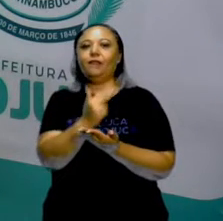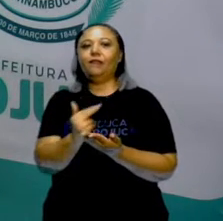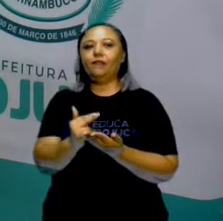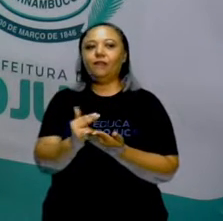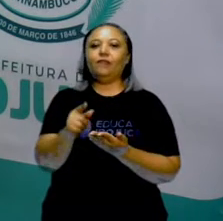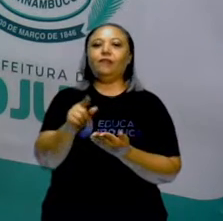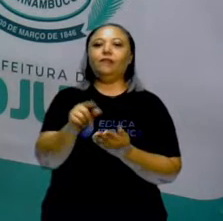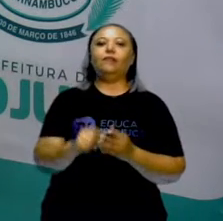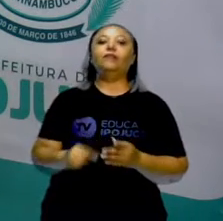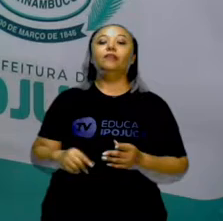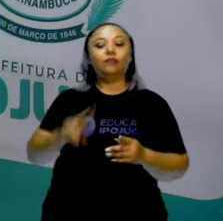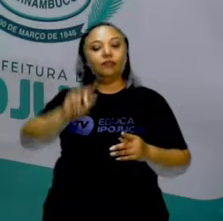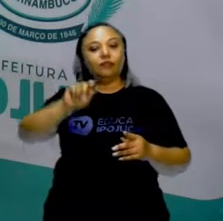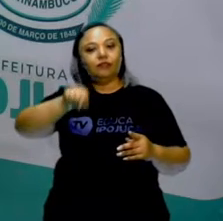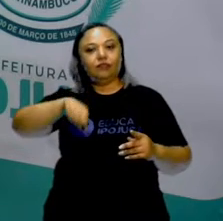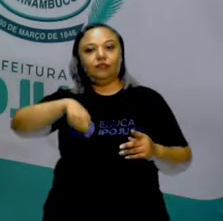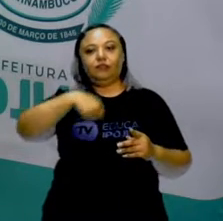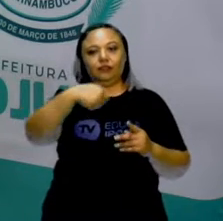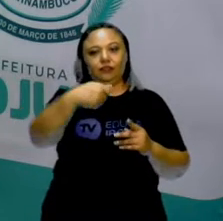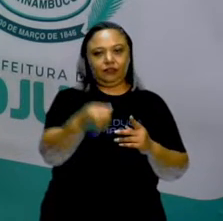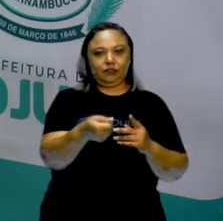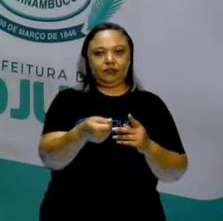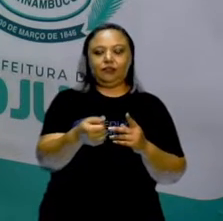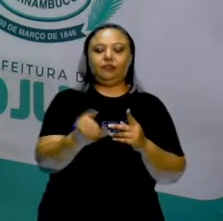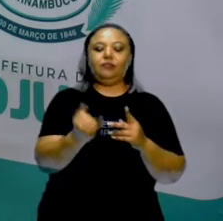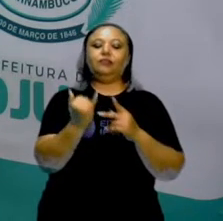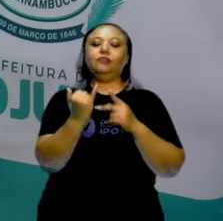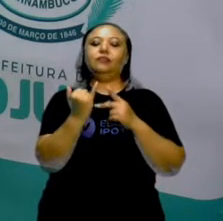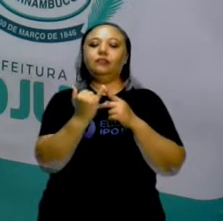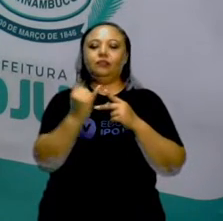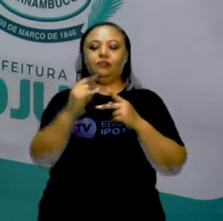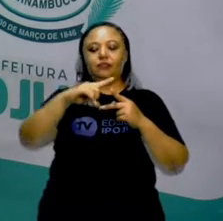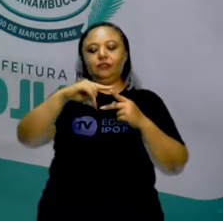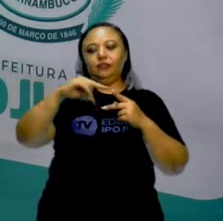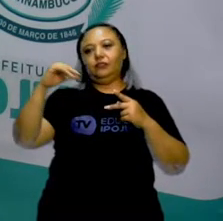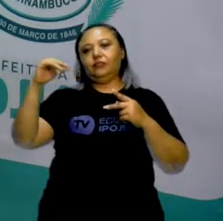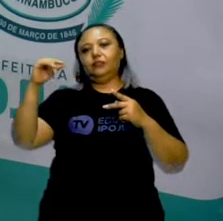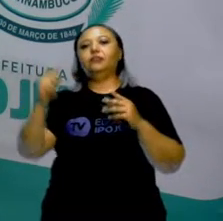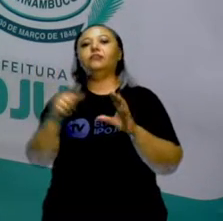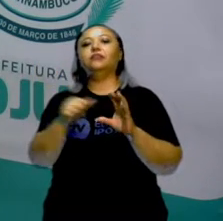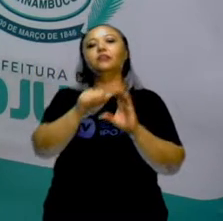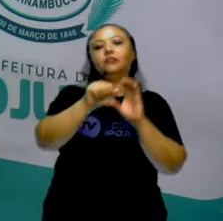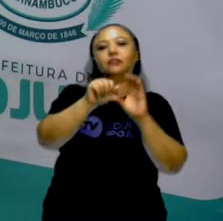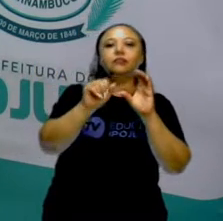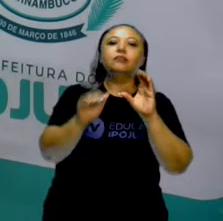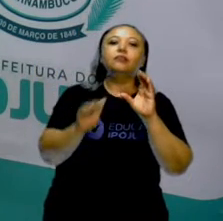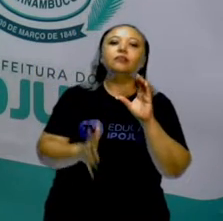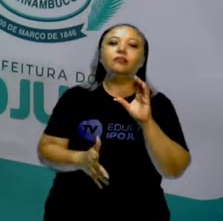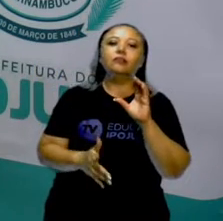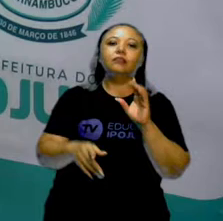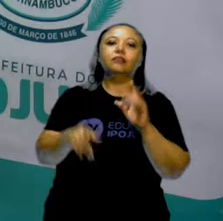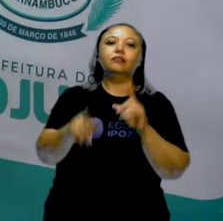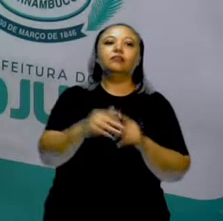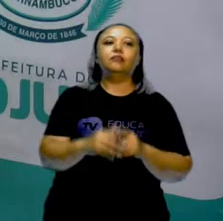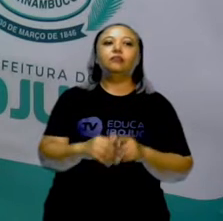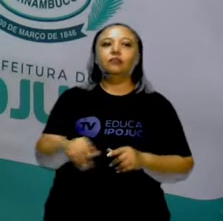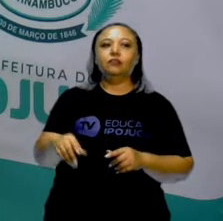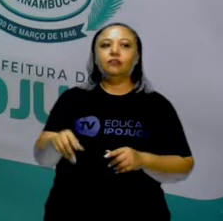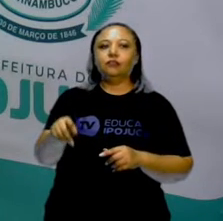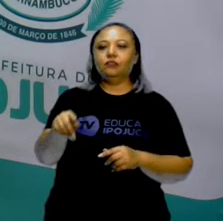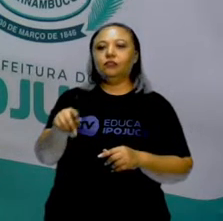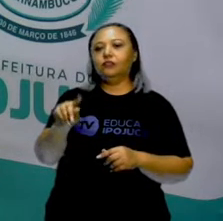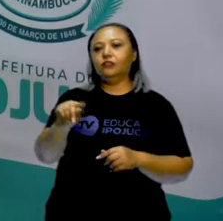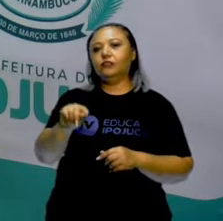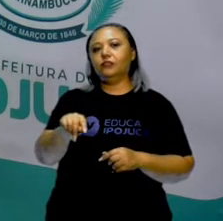chamamos de polígonos. E os polígonos, eles podem ser classificados também como convexos ou não